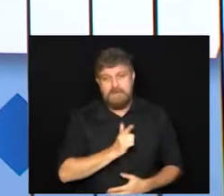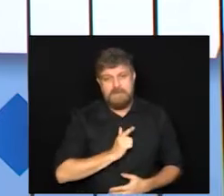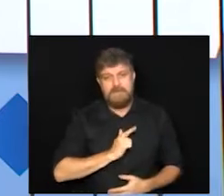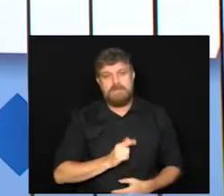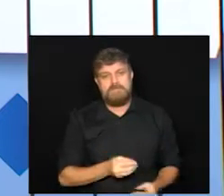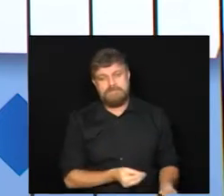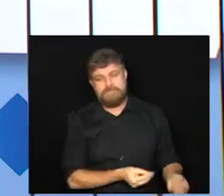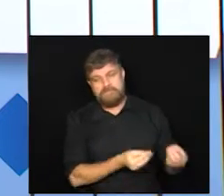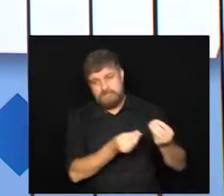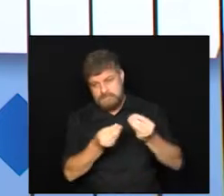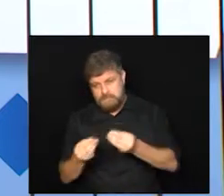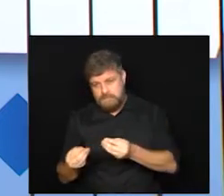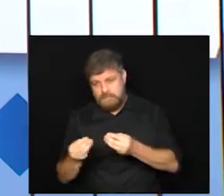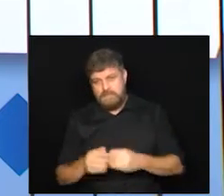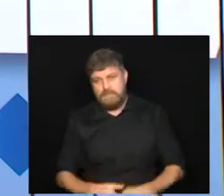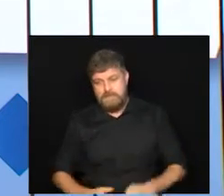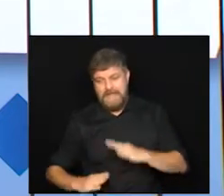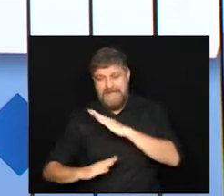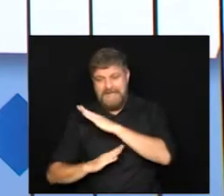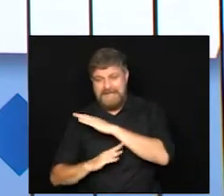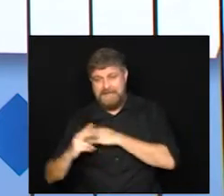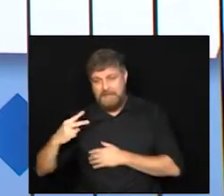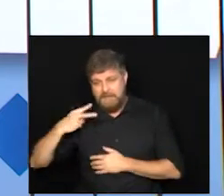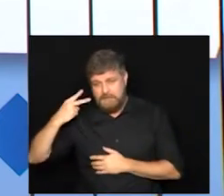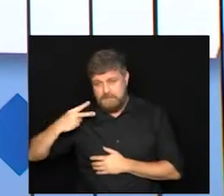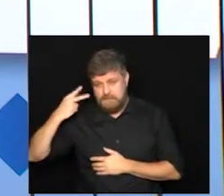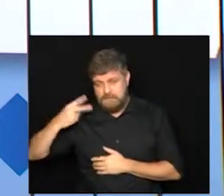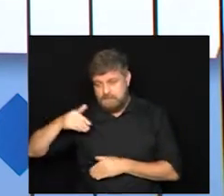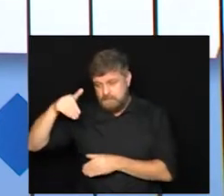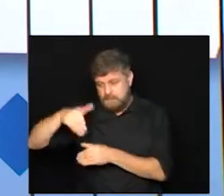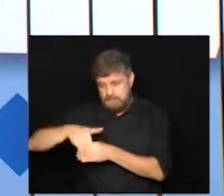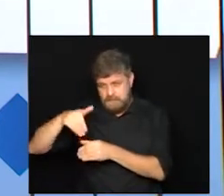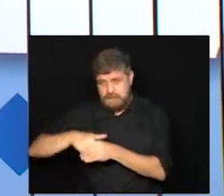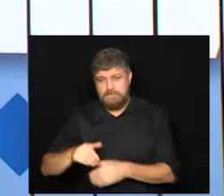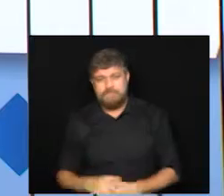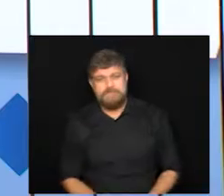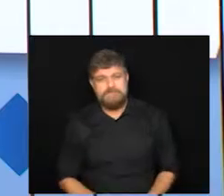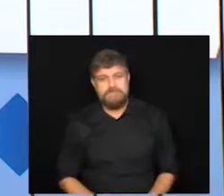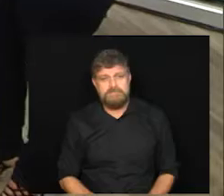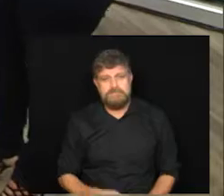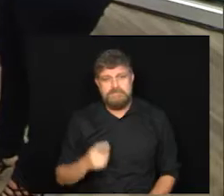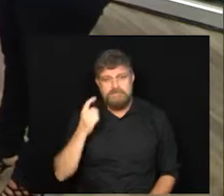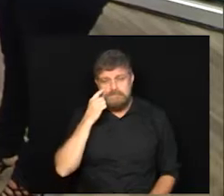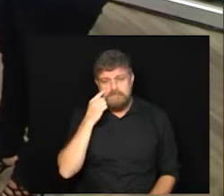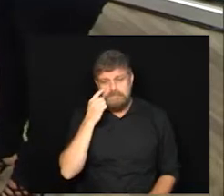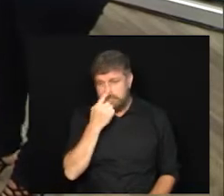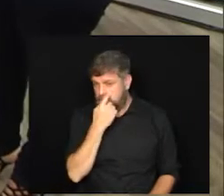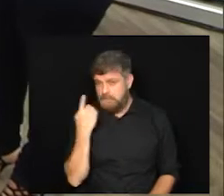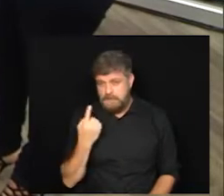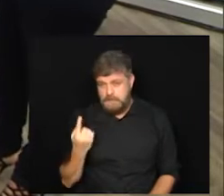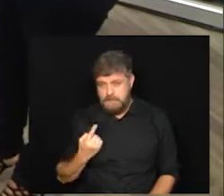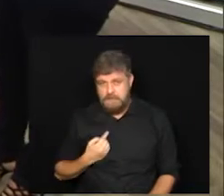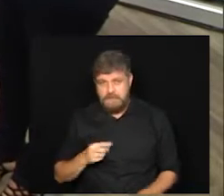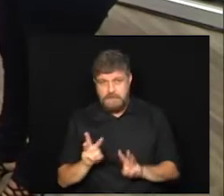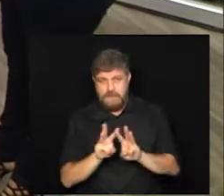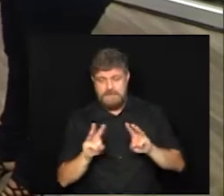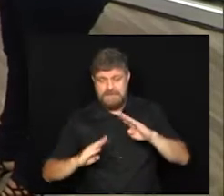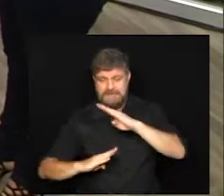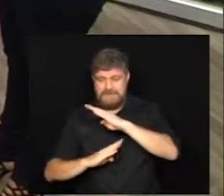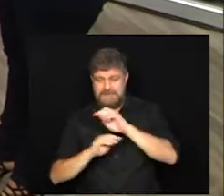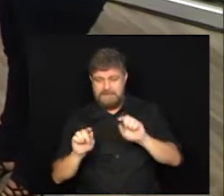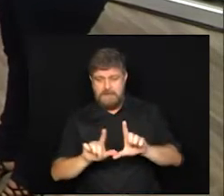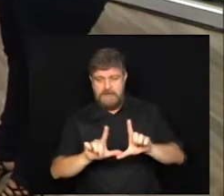então encaminhados para votação em plenário. Mina Abreu site do legislativo aberto aqui na tela